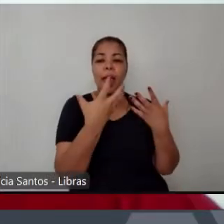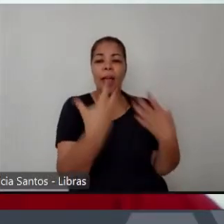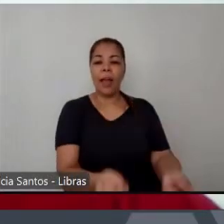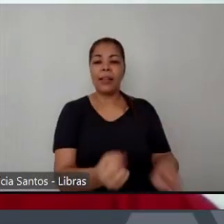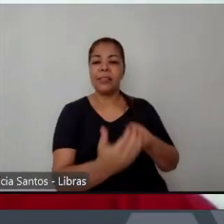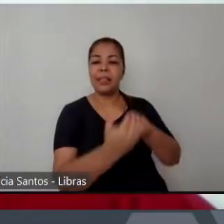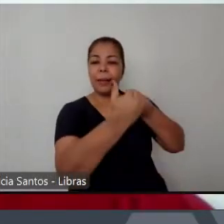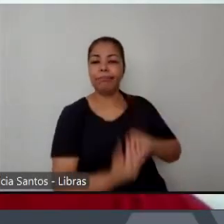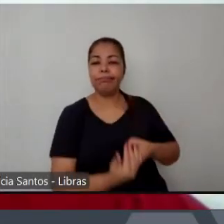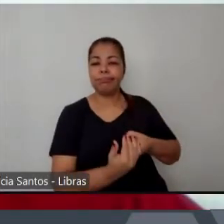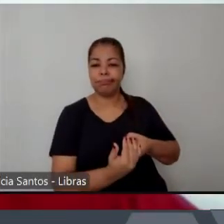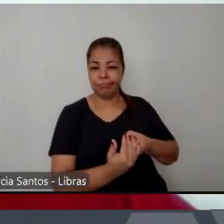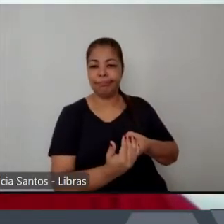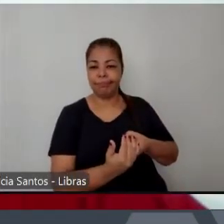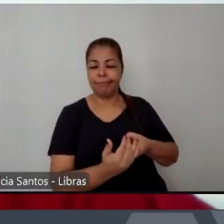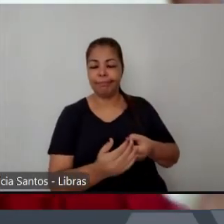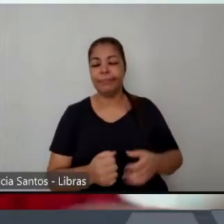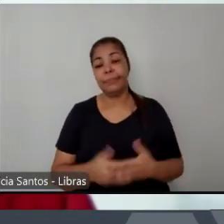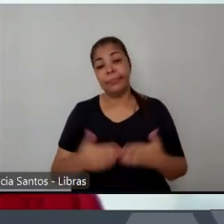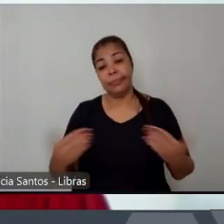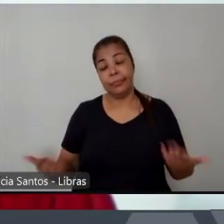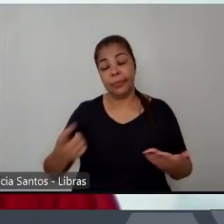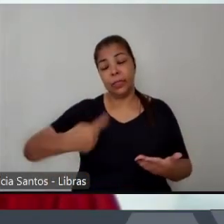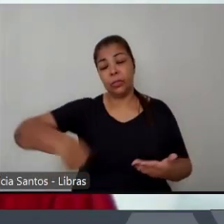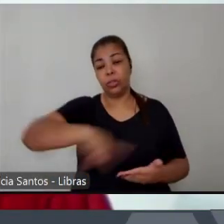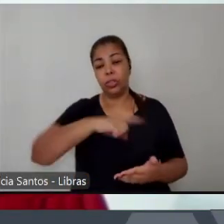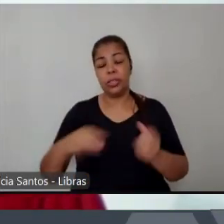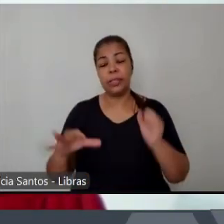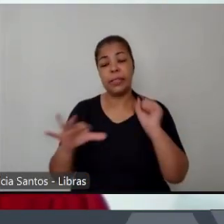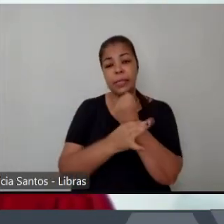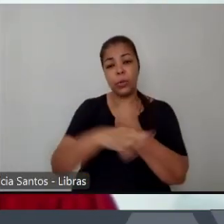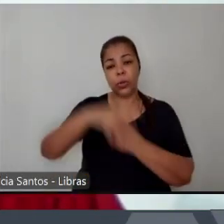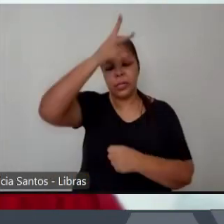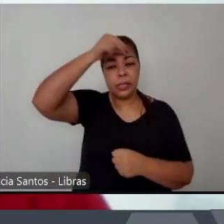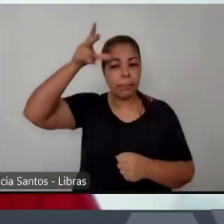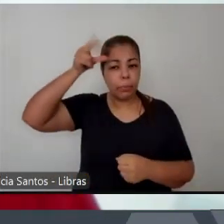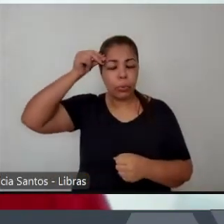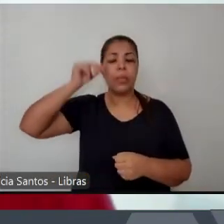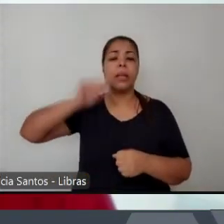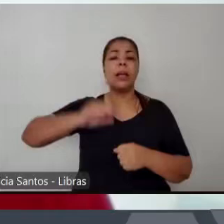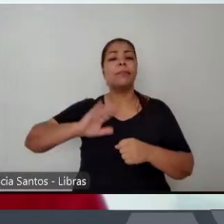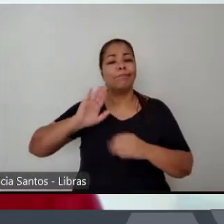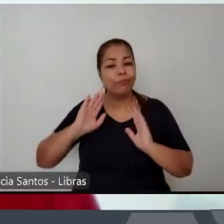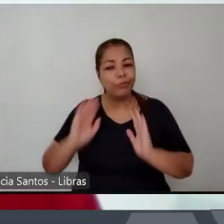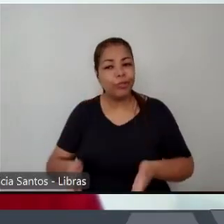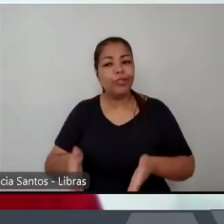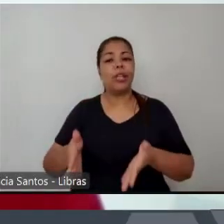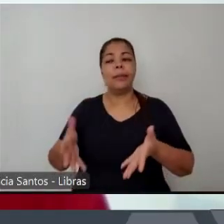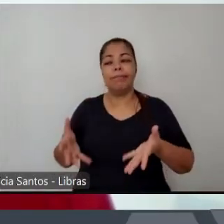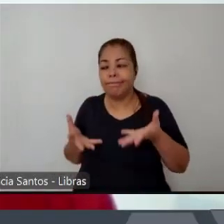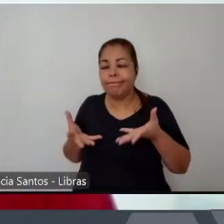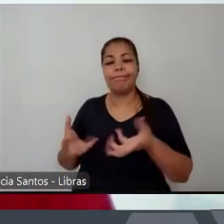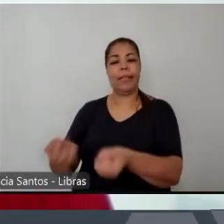equívocos de segurança pública vão produzindo mais violência e vão produzindo mais desordem e